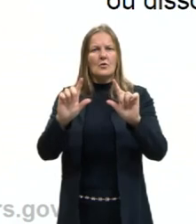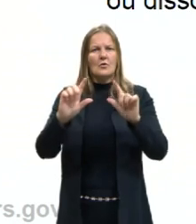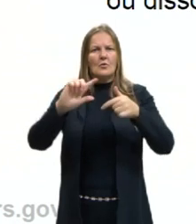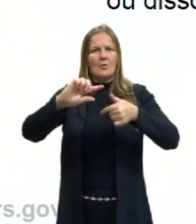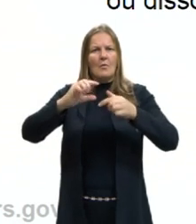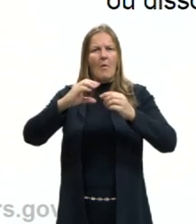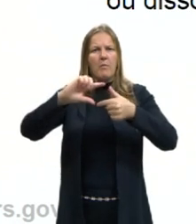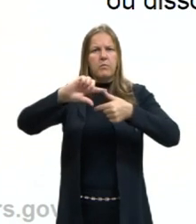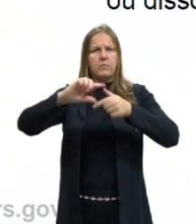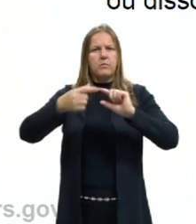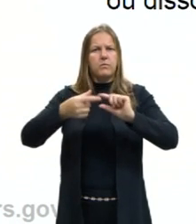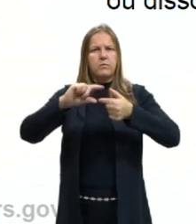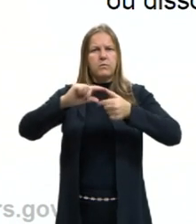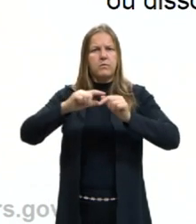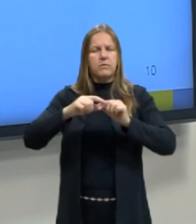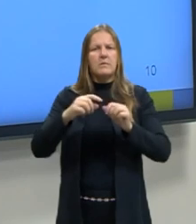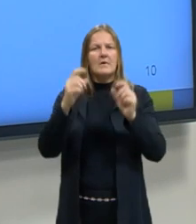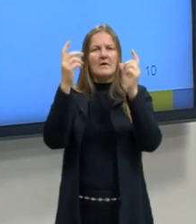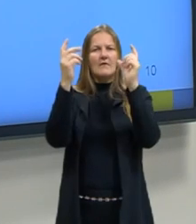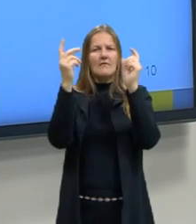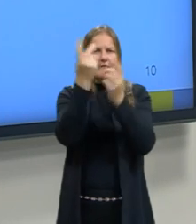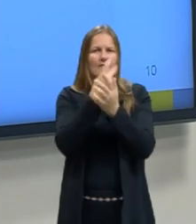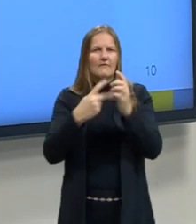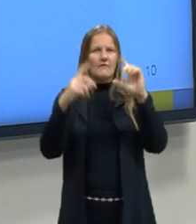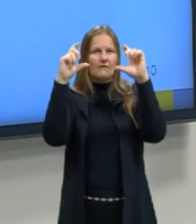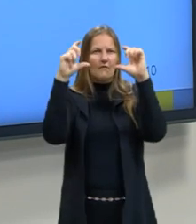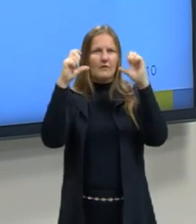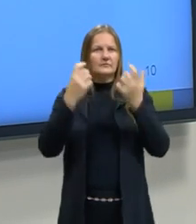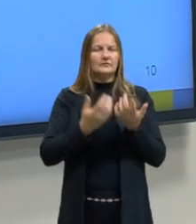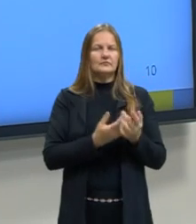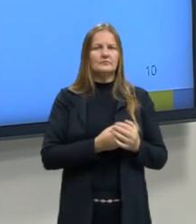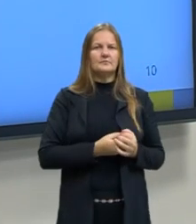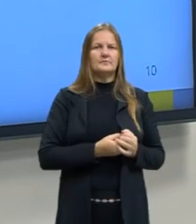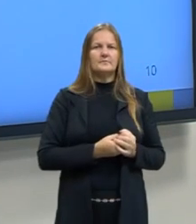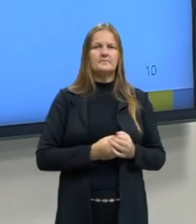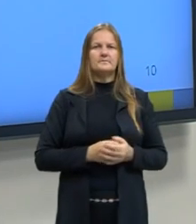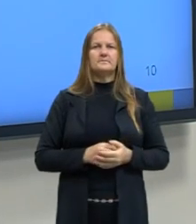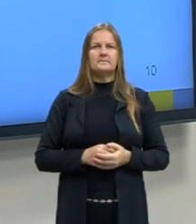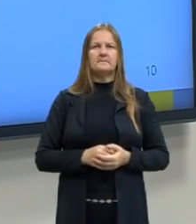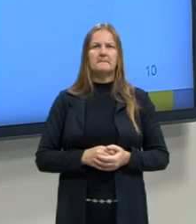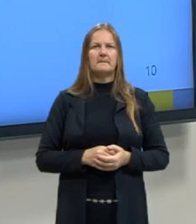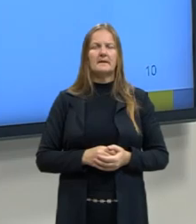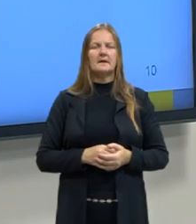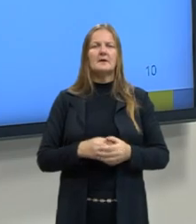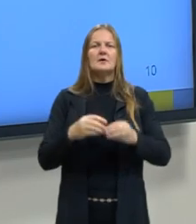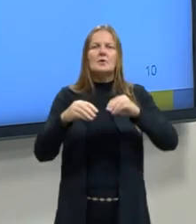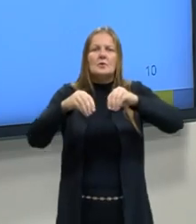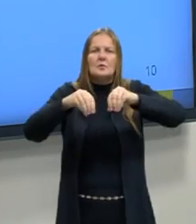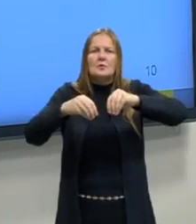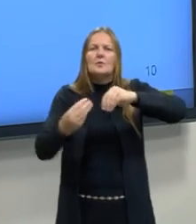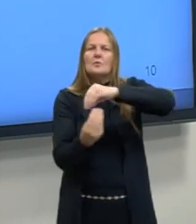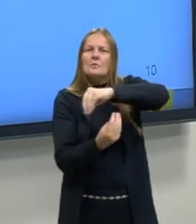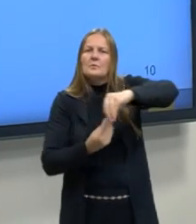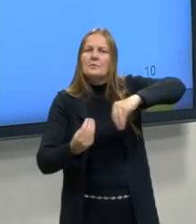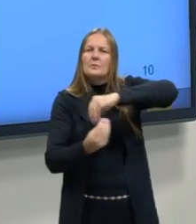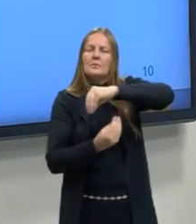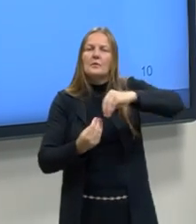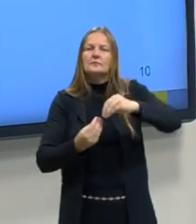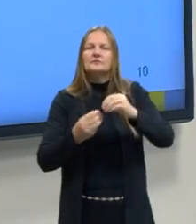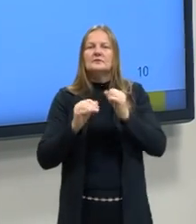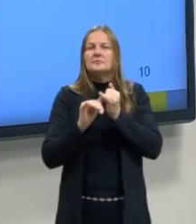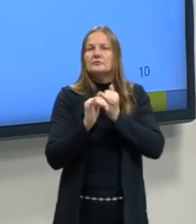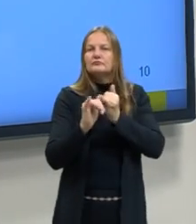apresentei na outra imagem, no outro slide. Esses compostos, eles conduzem corrente